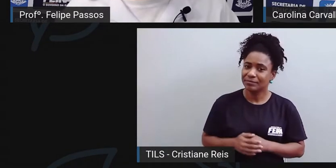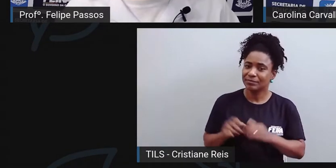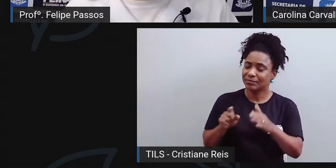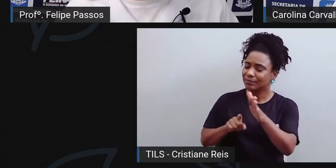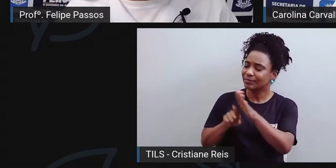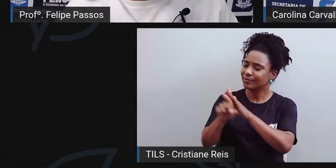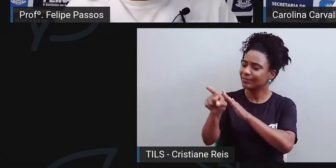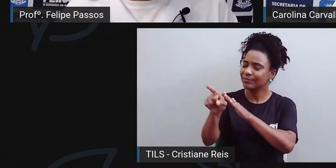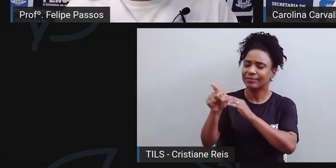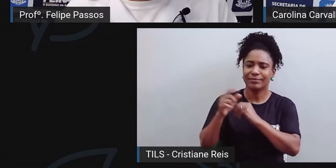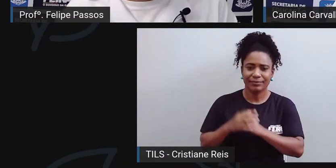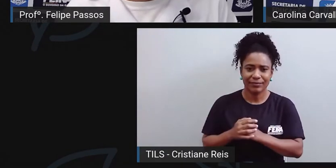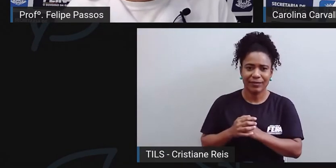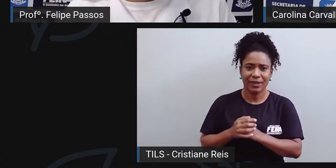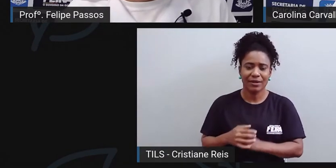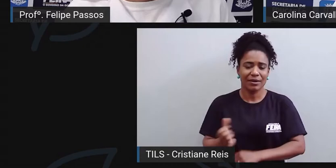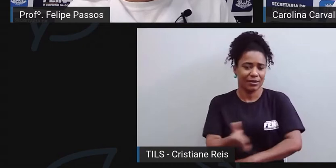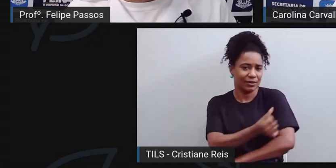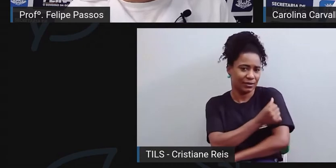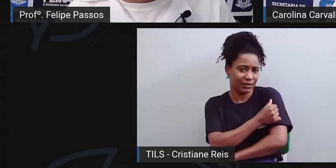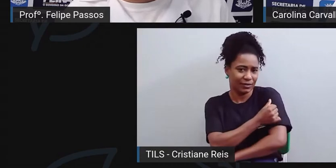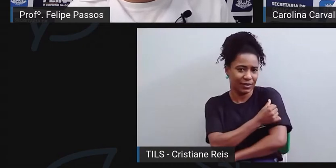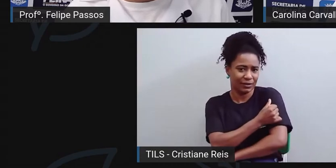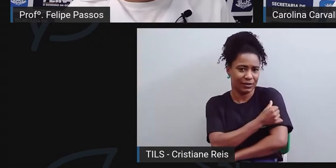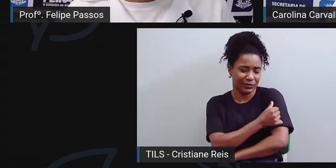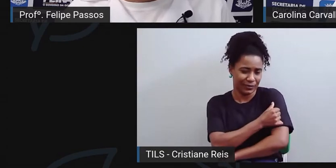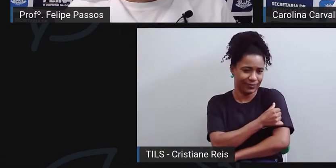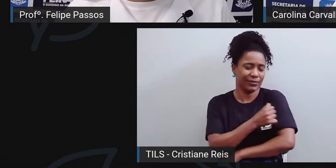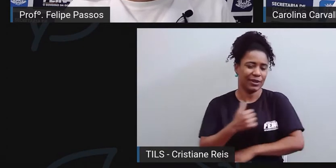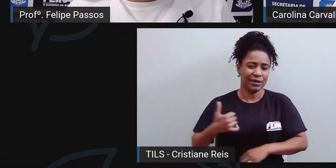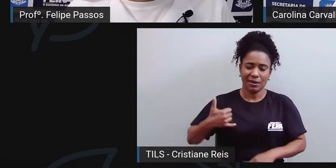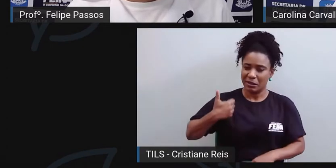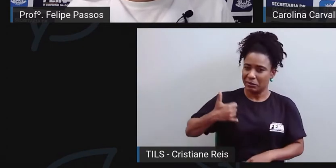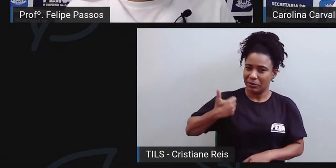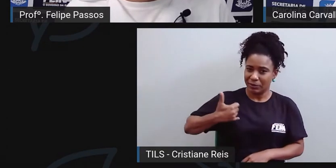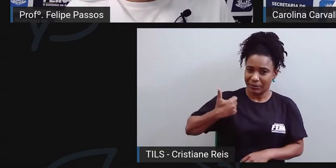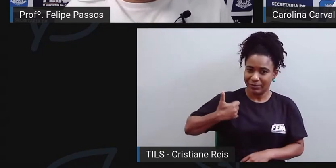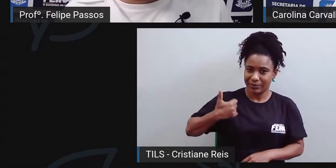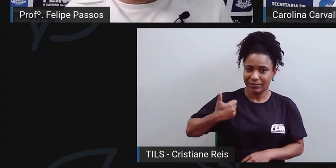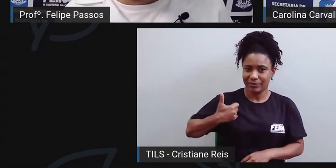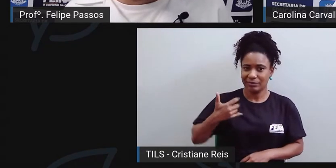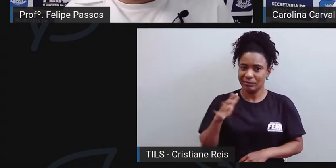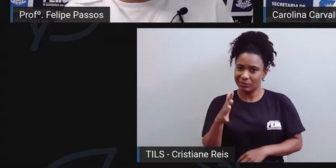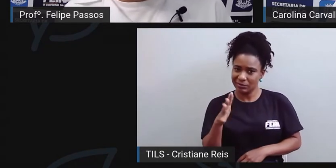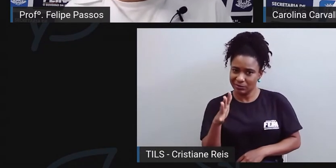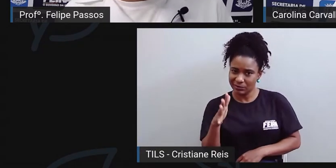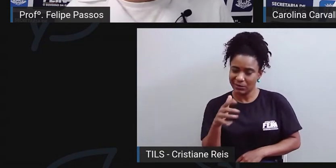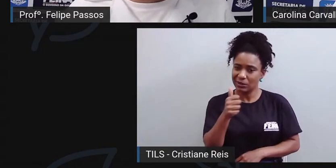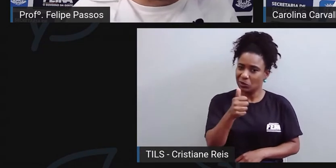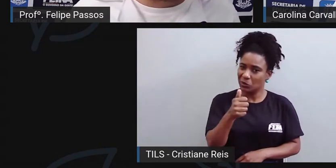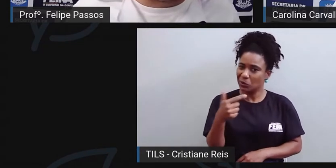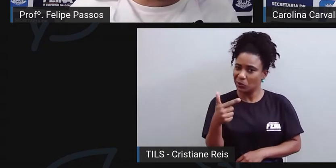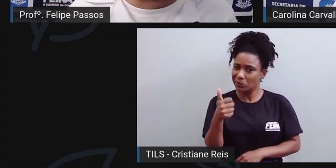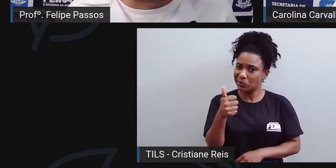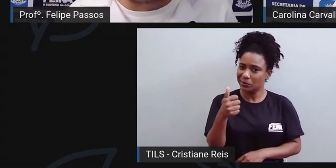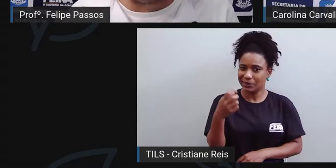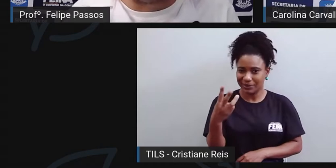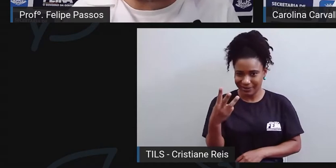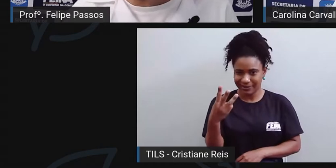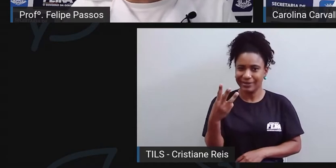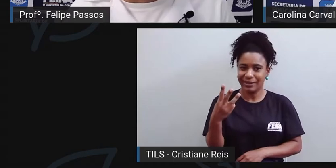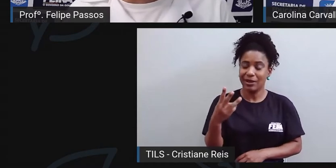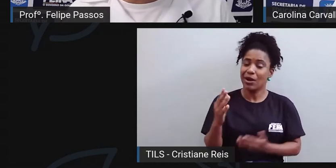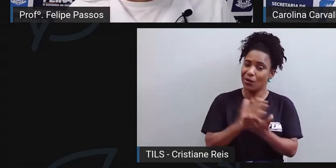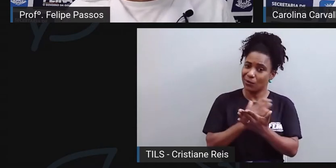Na idade que esses alunos estão, no sexto ano, o consumo de doces, eu diria que não só na idade deles, né? Muitos adultos também